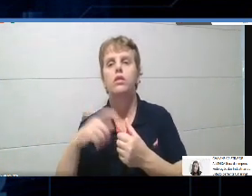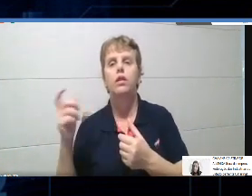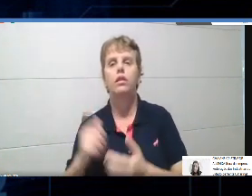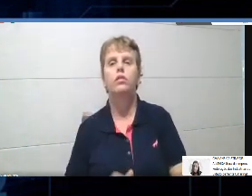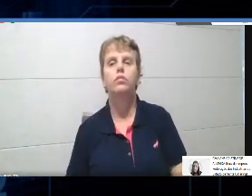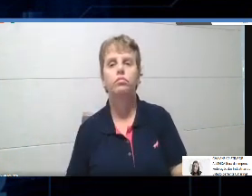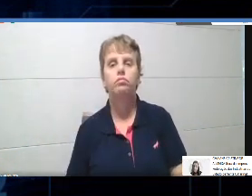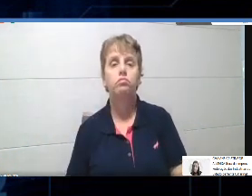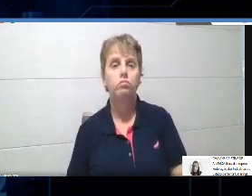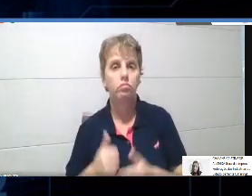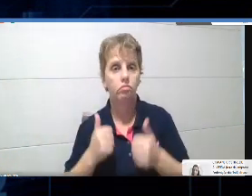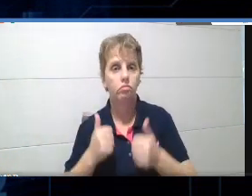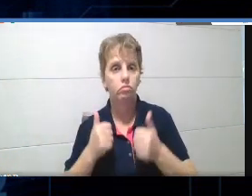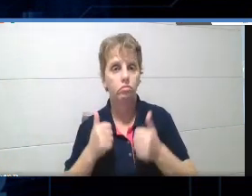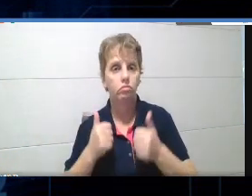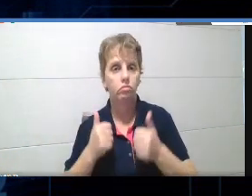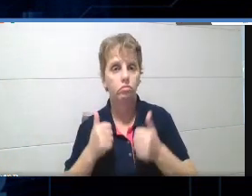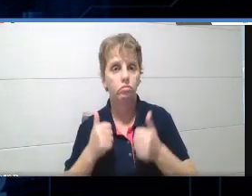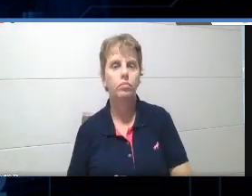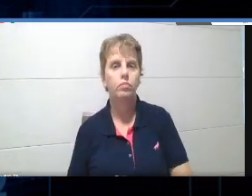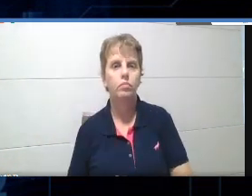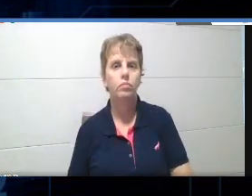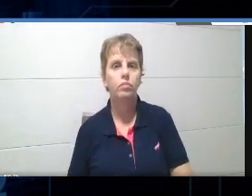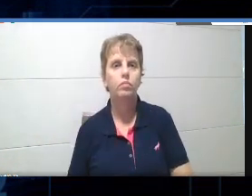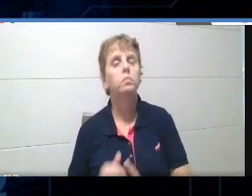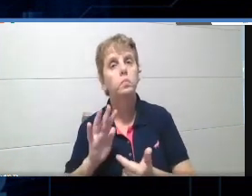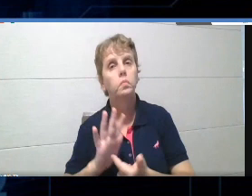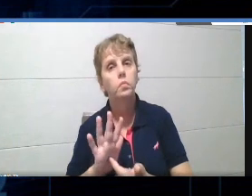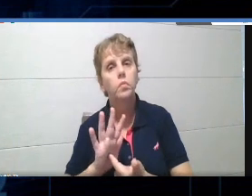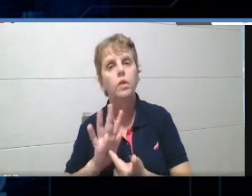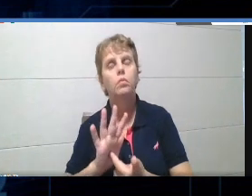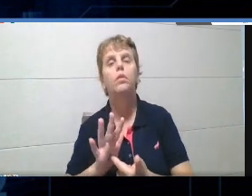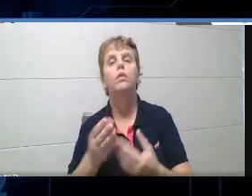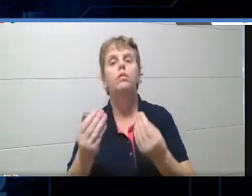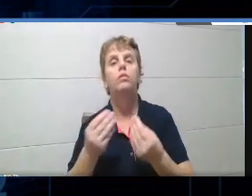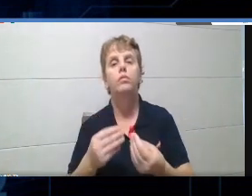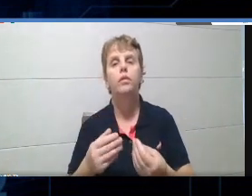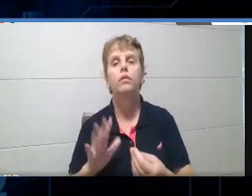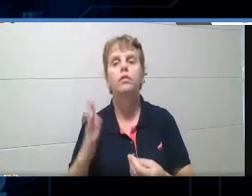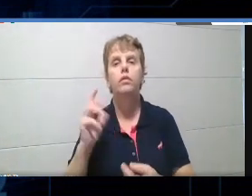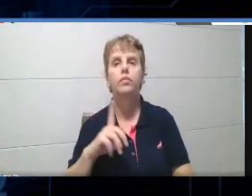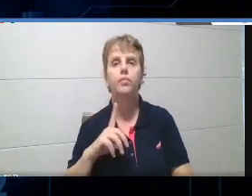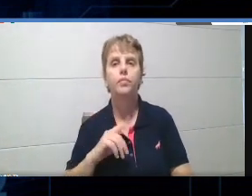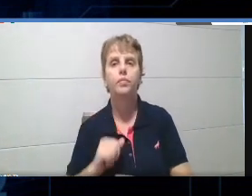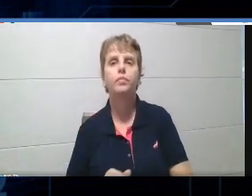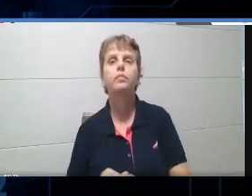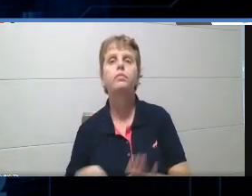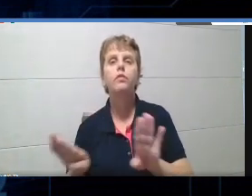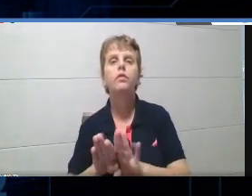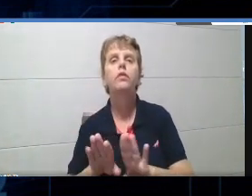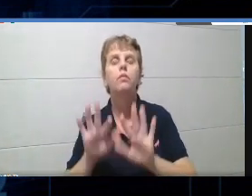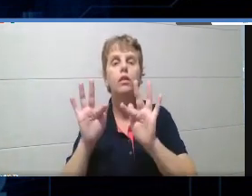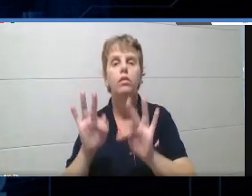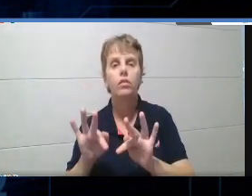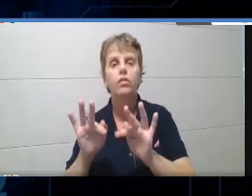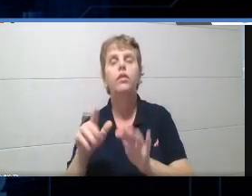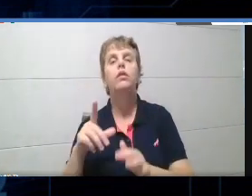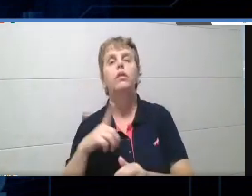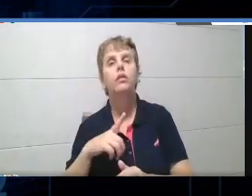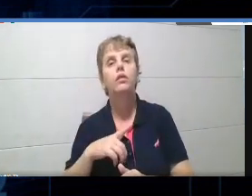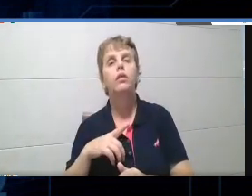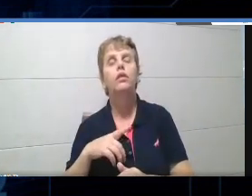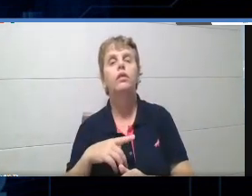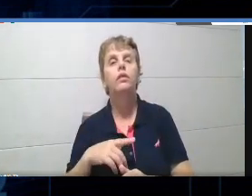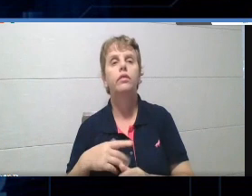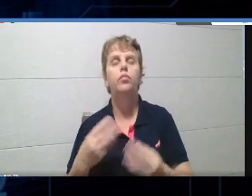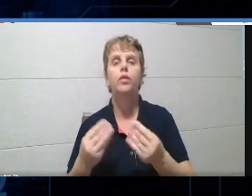Muito bem. Então, aqui, eu estou mostrando mais ou menos como que funciona. E no final do quiz, ele tem um retorno, tá? Ele tem um feedback,